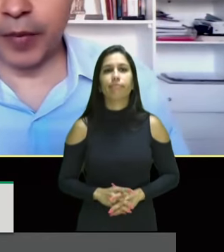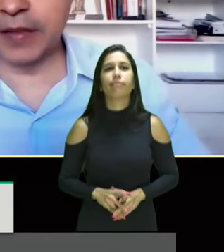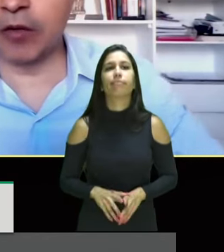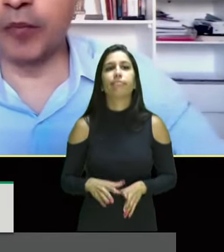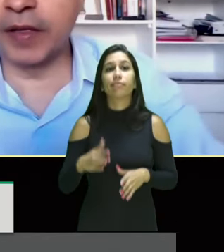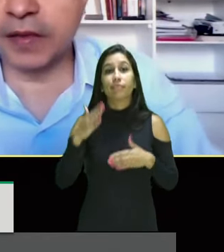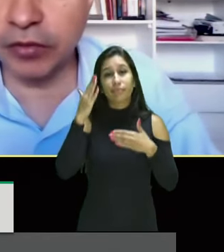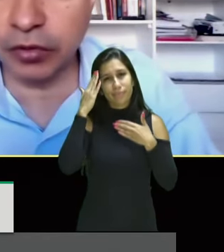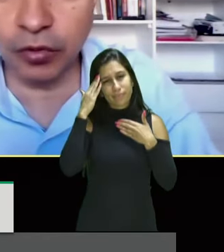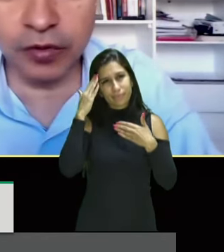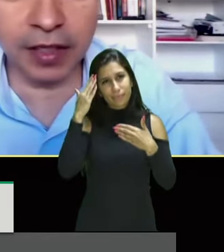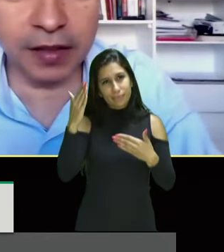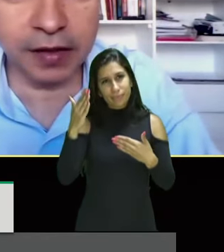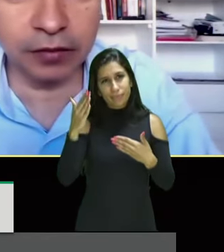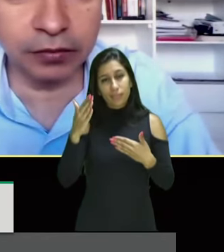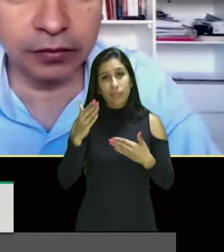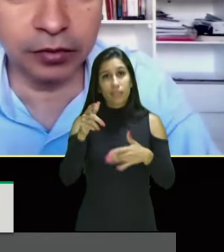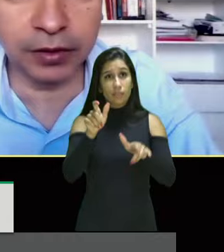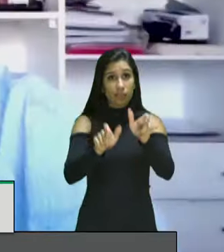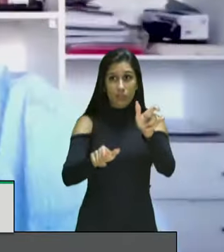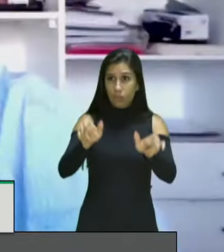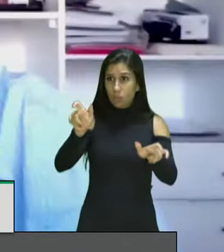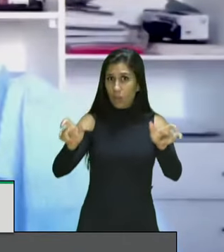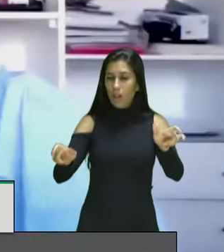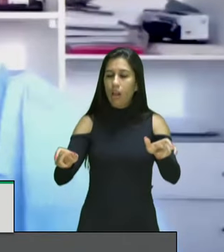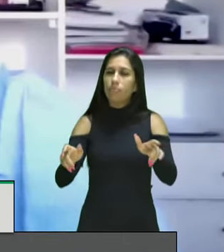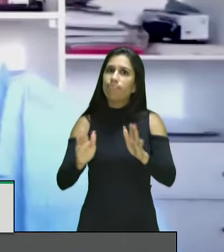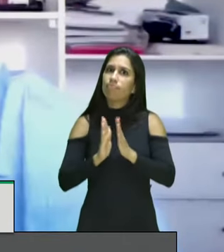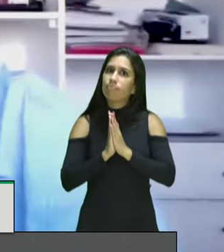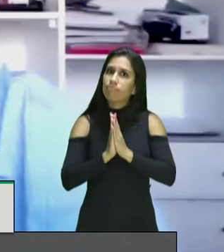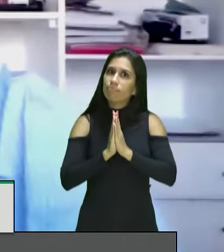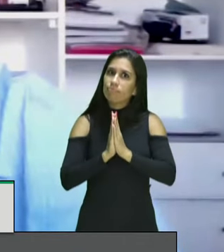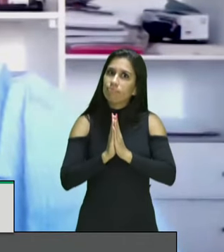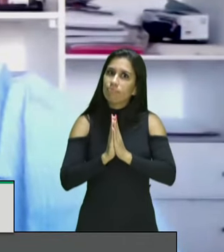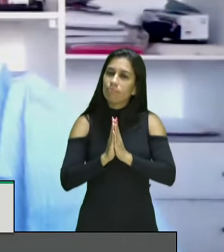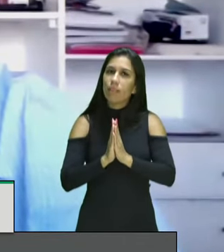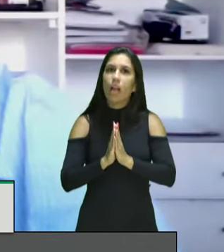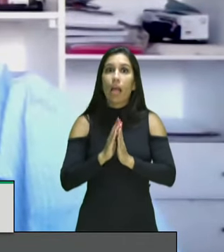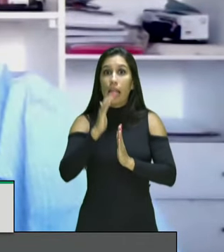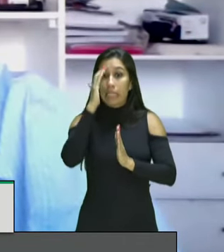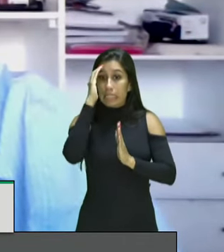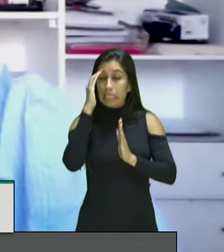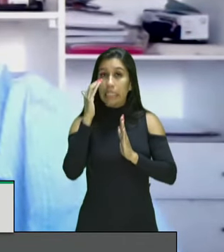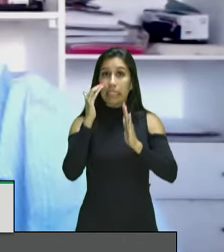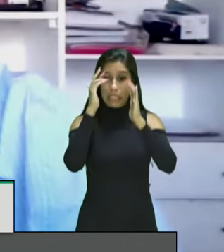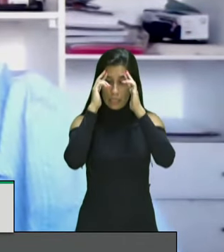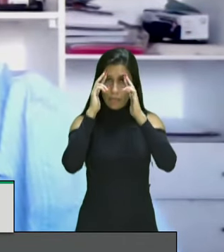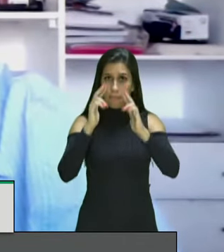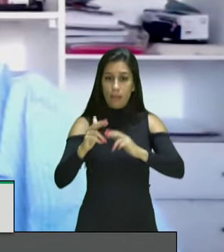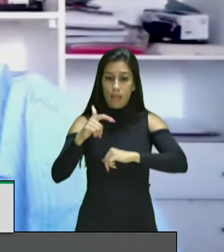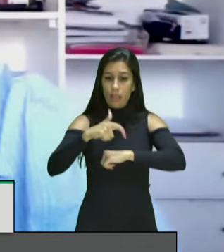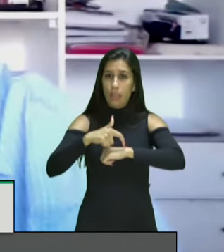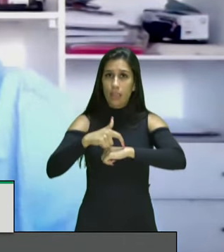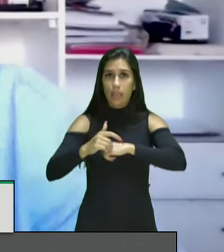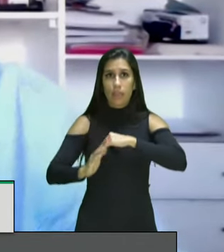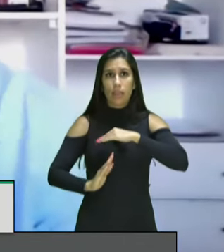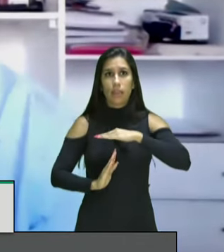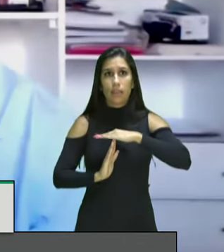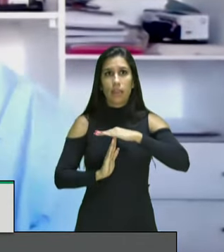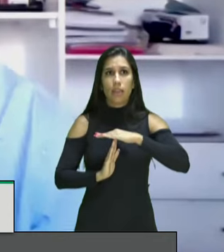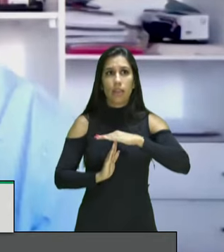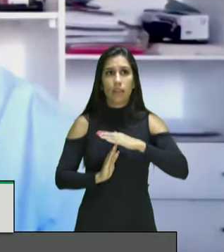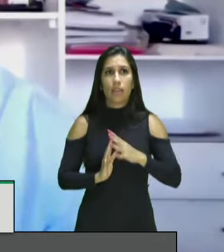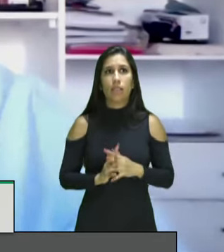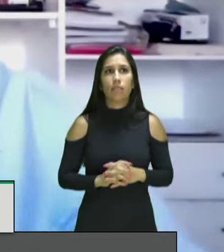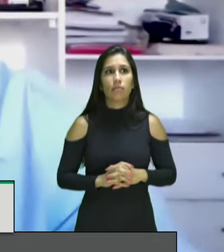eu peço a compreensão de todos em razão do tempo, estamos sendo tolerantes na medida do possível, mas pedir que na